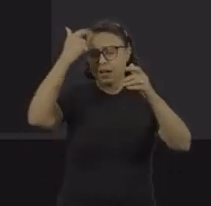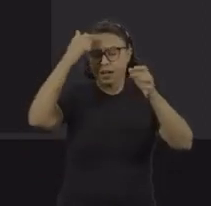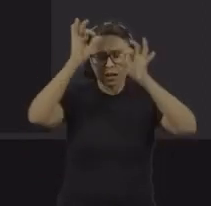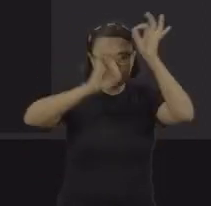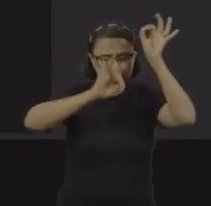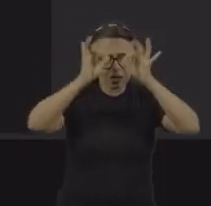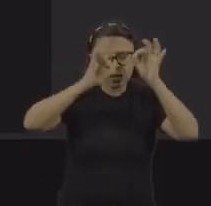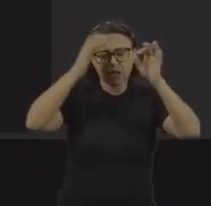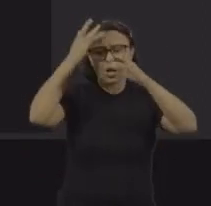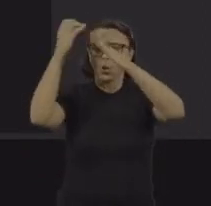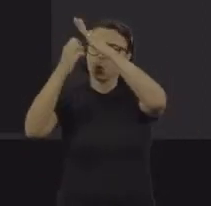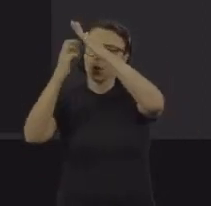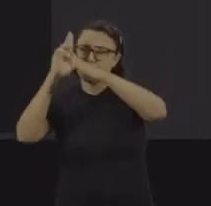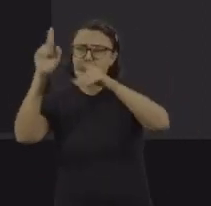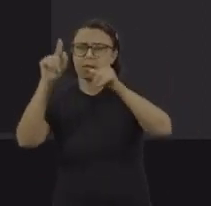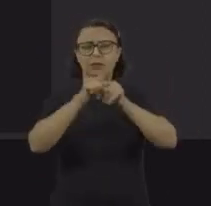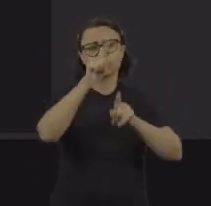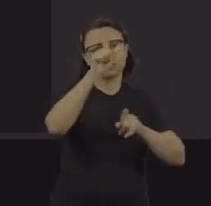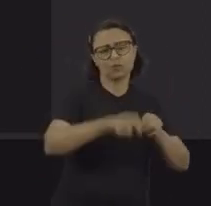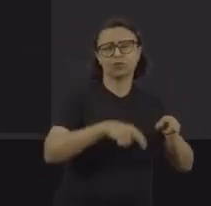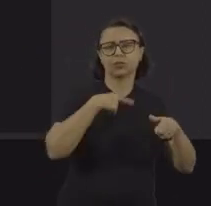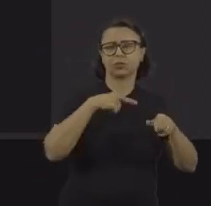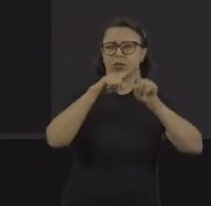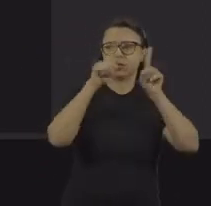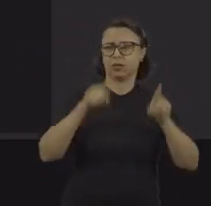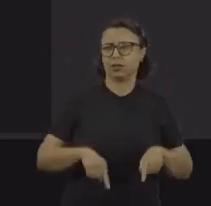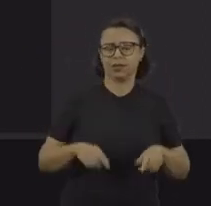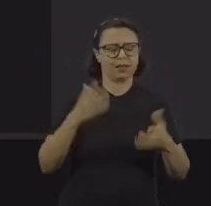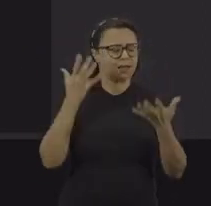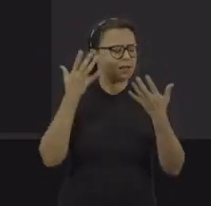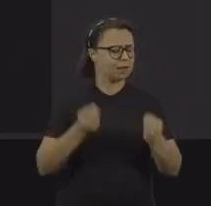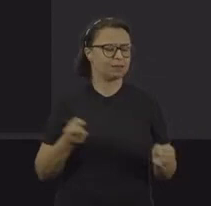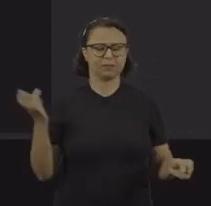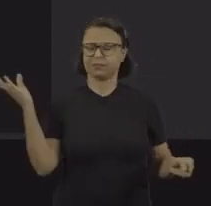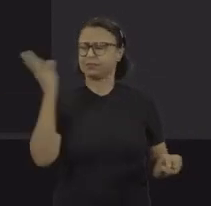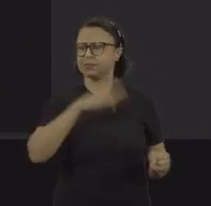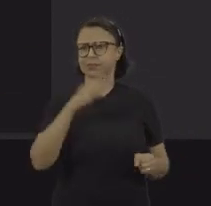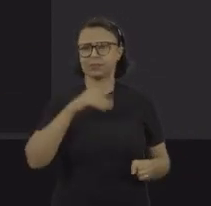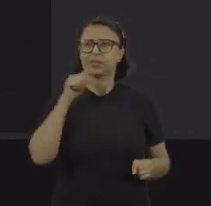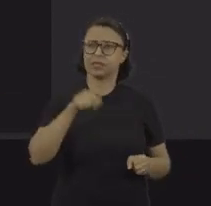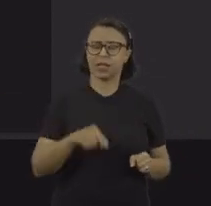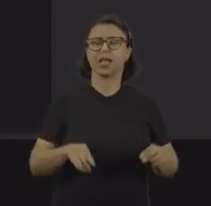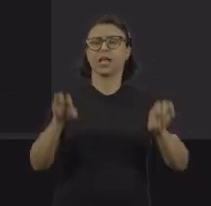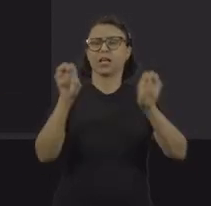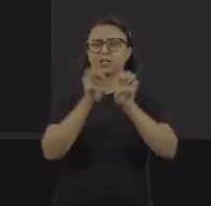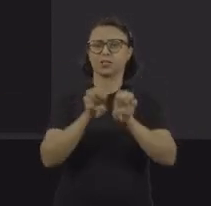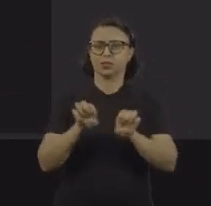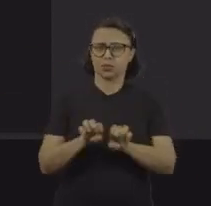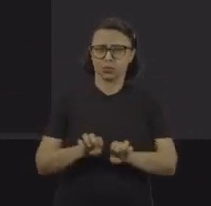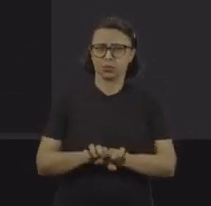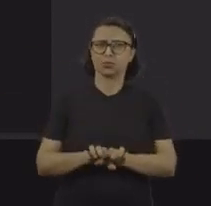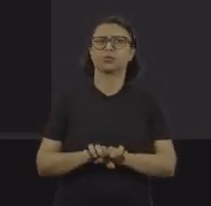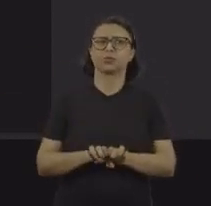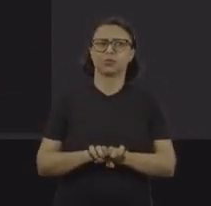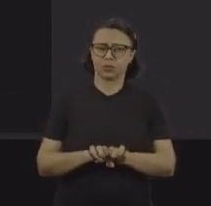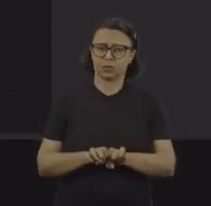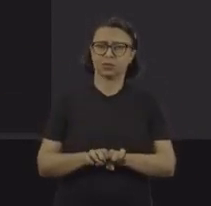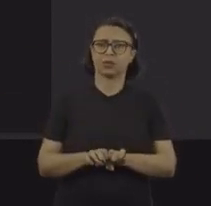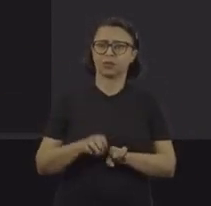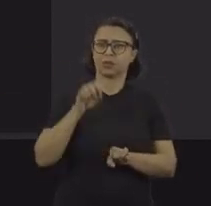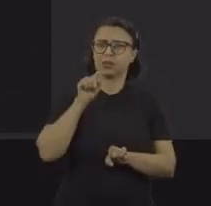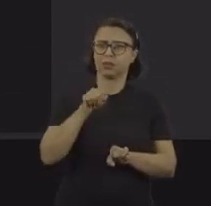do empregador e do empregado. A gente não pode aceitar mais isso, porque isso é estruturante, isso é